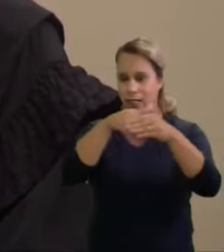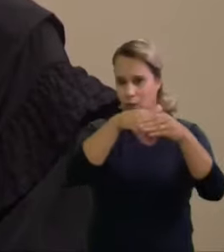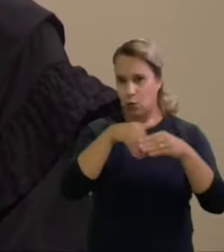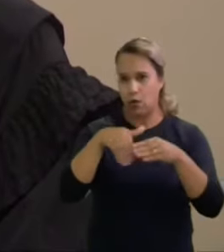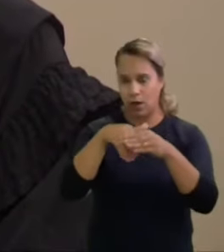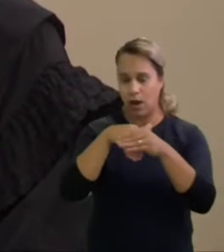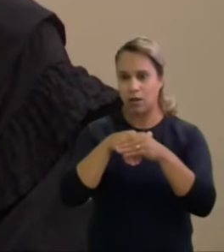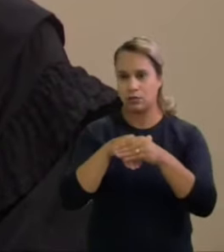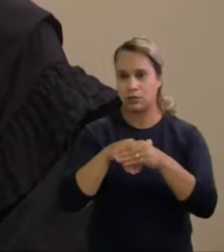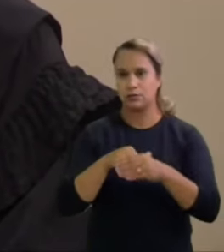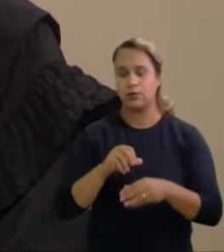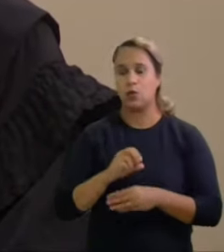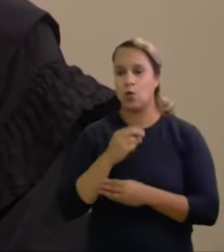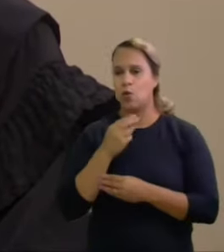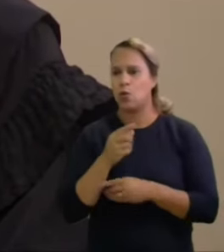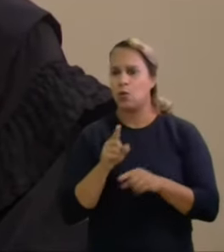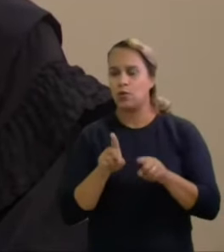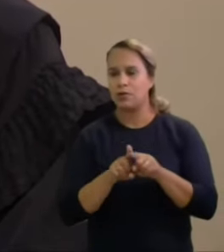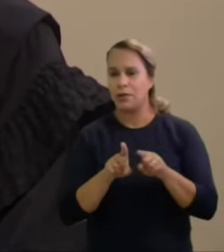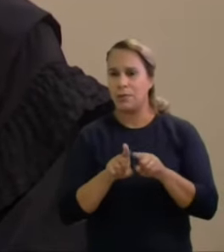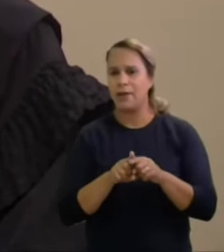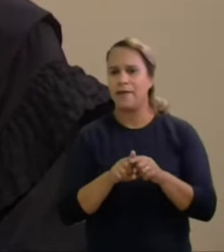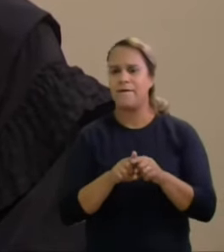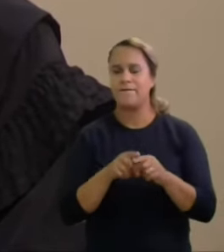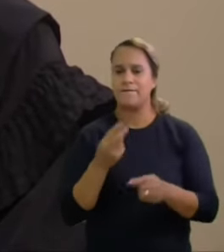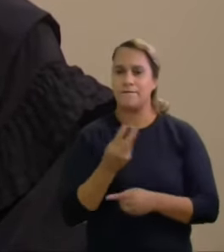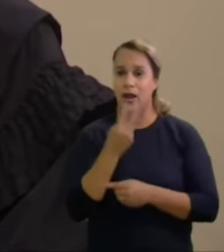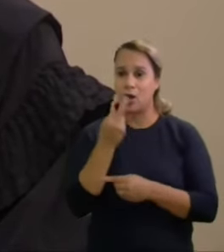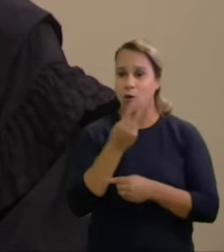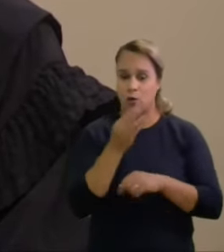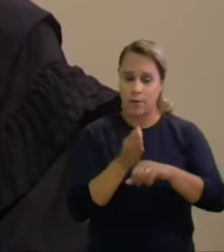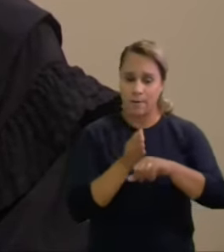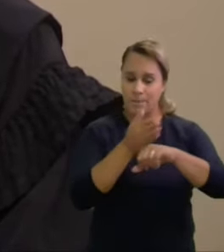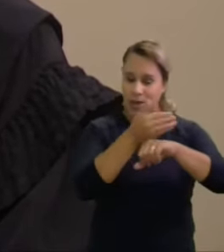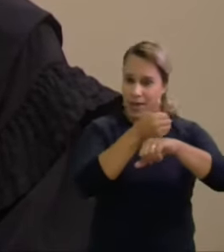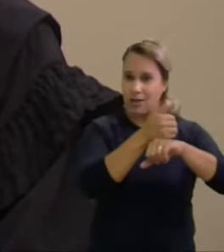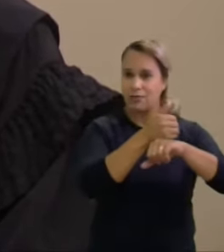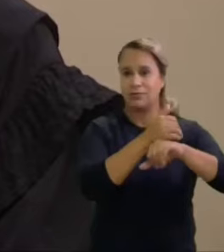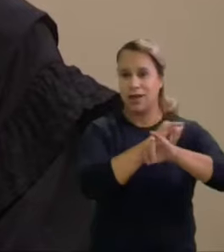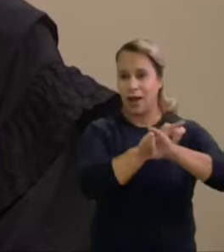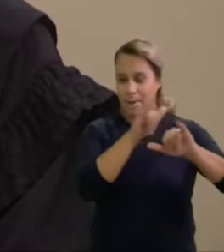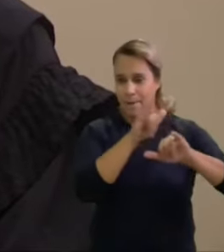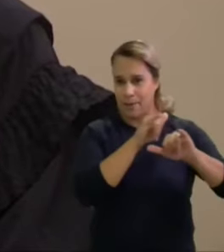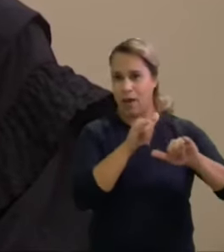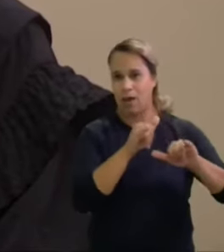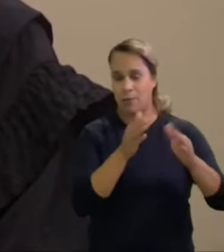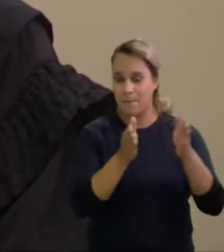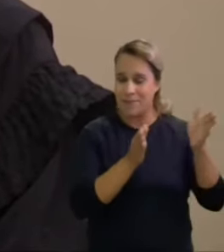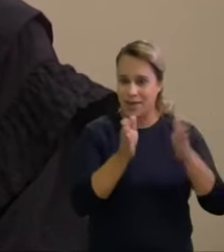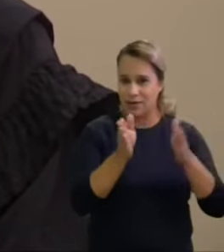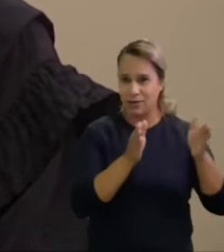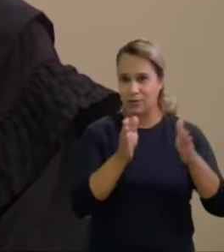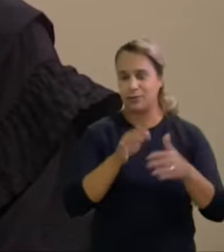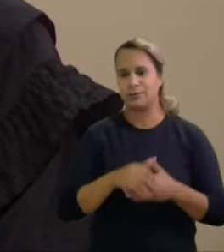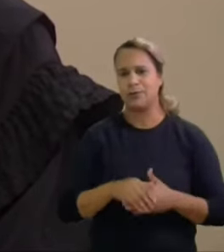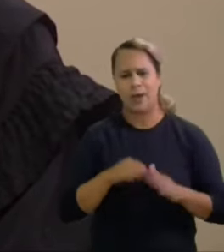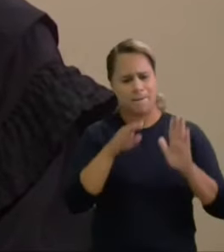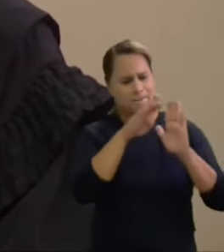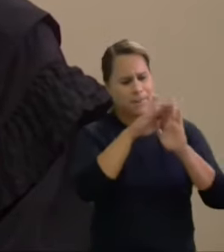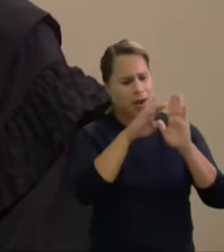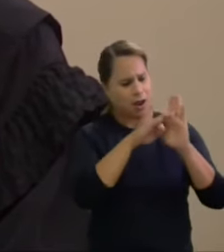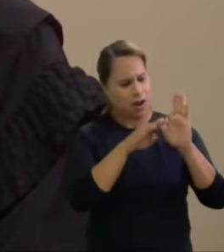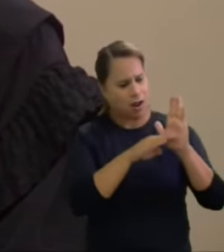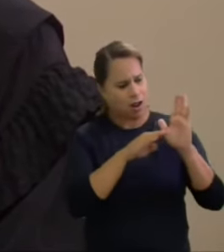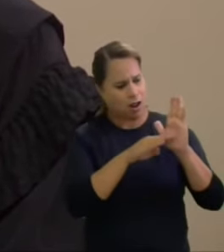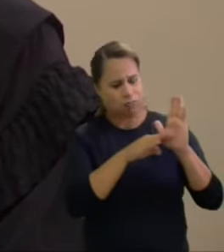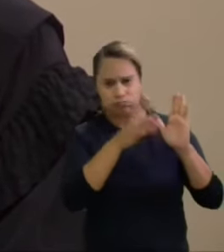serem despendidos no período de campanha não se formou ainda na jurisprudência parâmetro objetivo sobre os valores absolutos